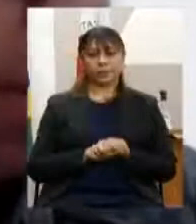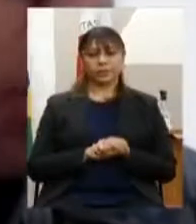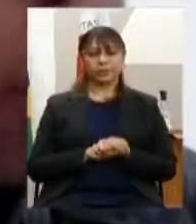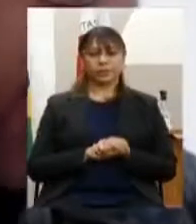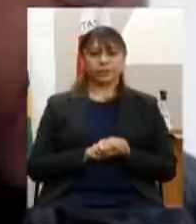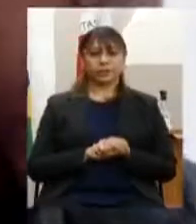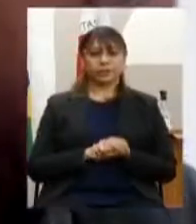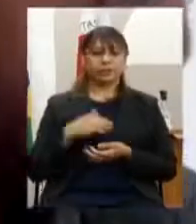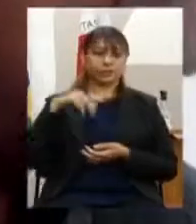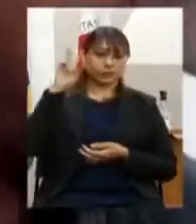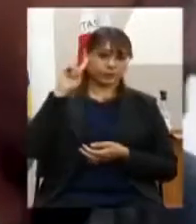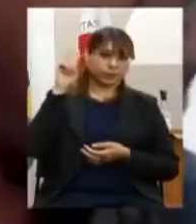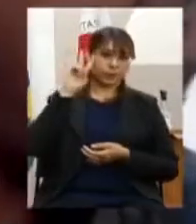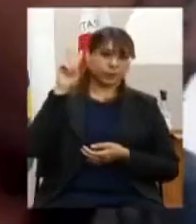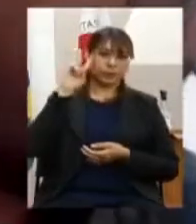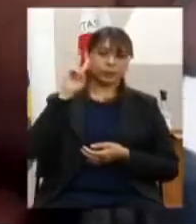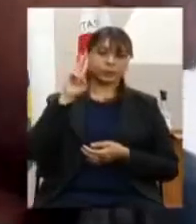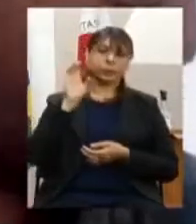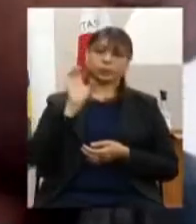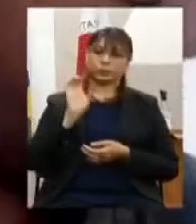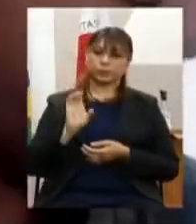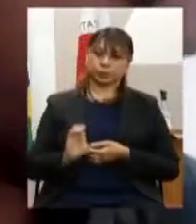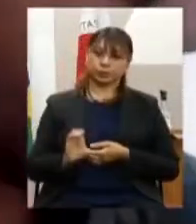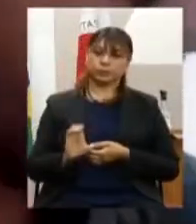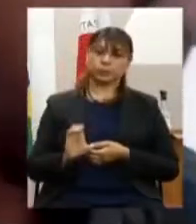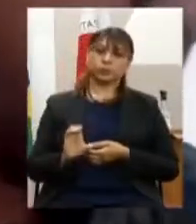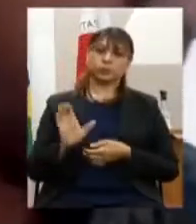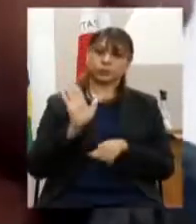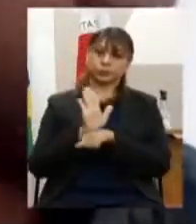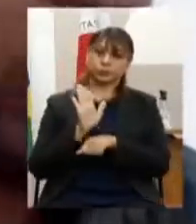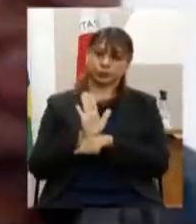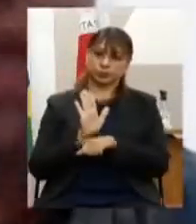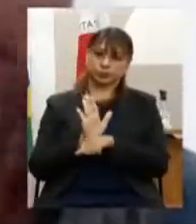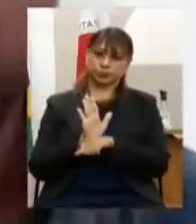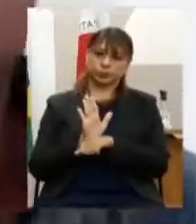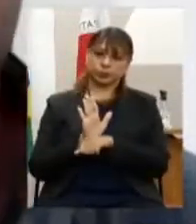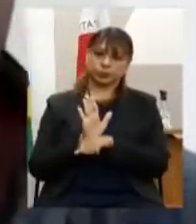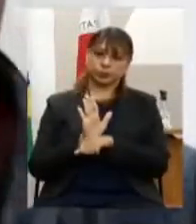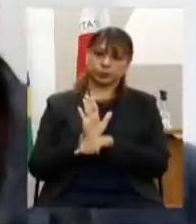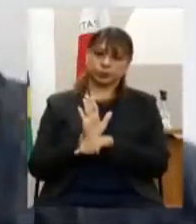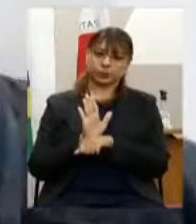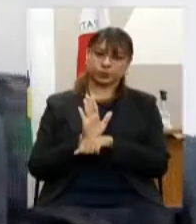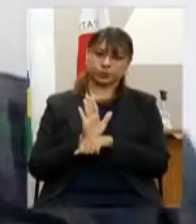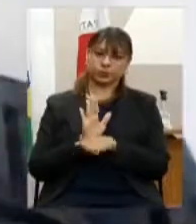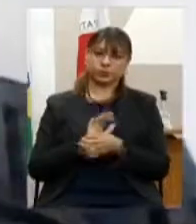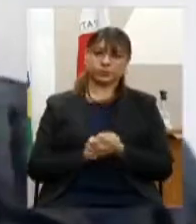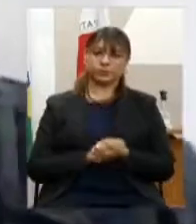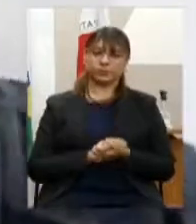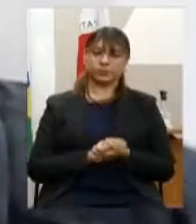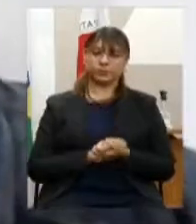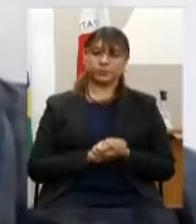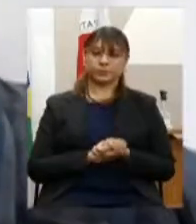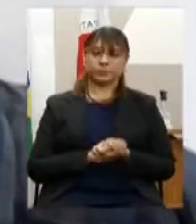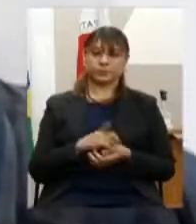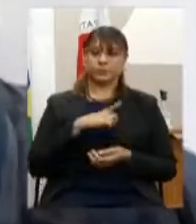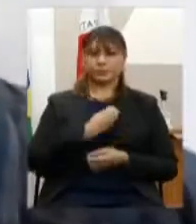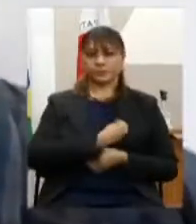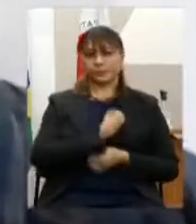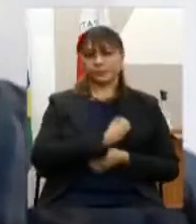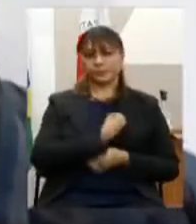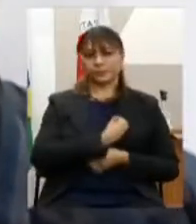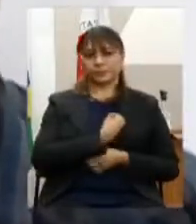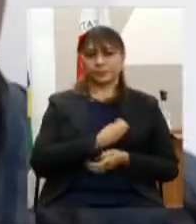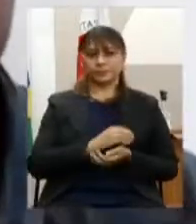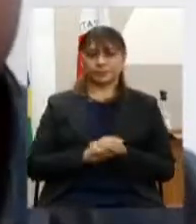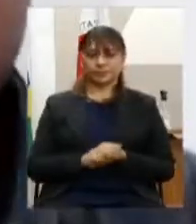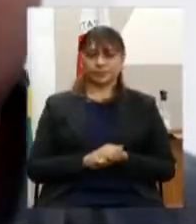lembro bem dos conselheiros, do Júlio que ajudou, do Rodrigo, isso que a gente precisa, participação conjunta.